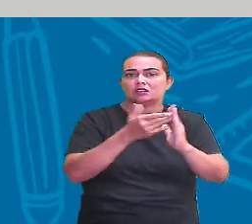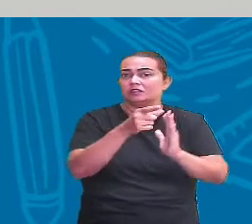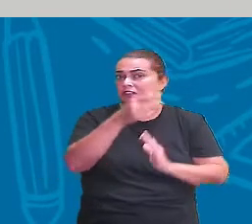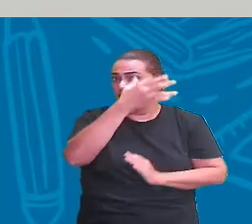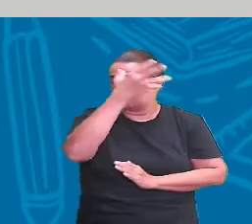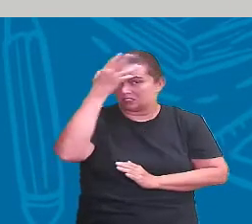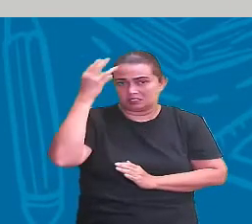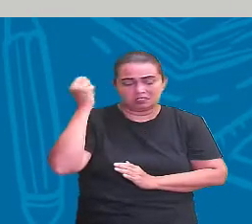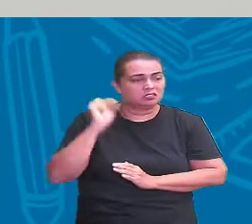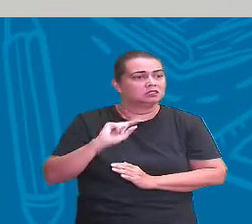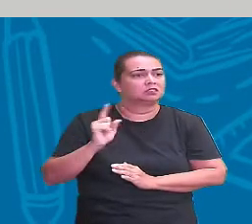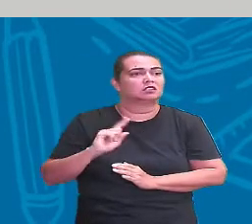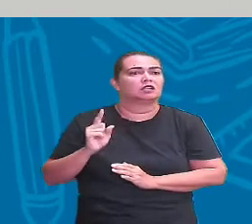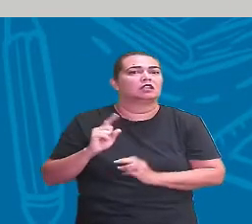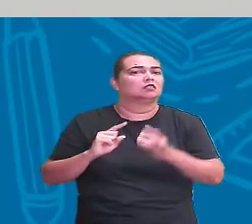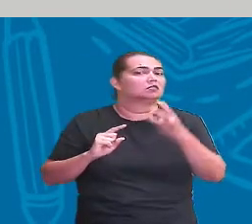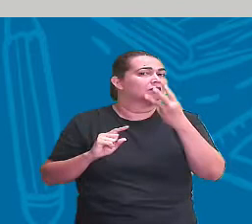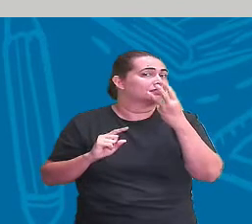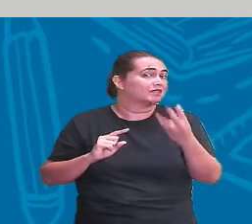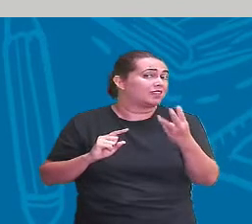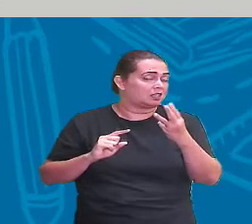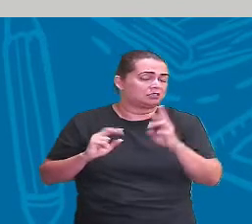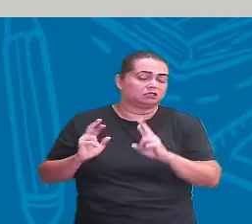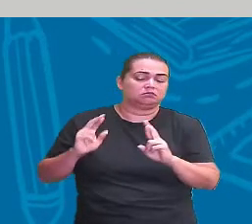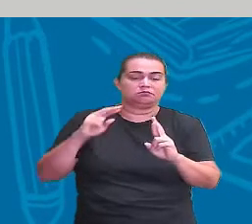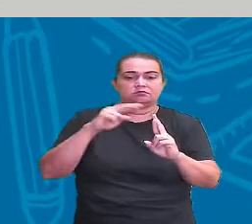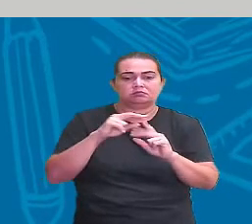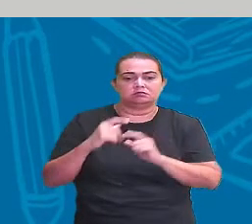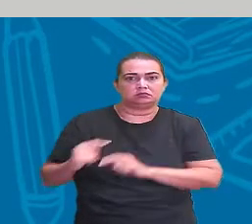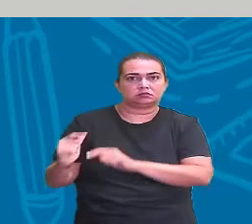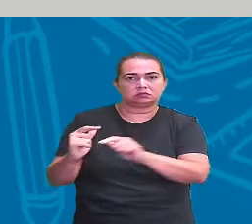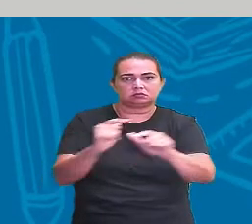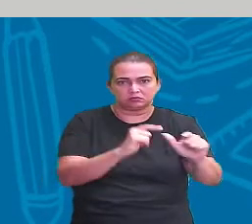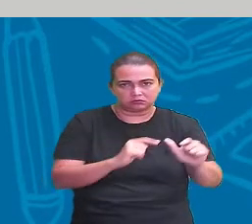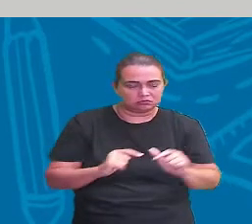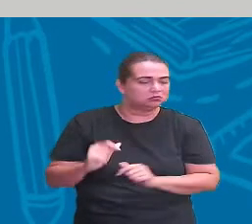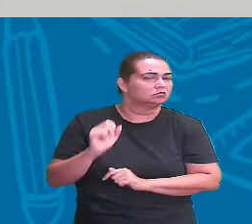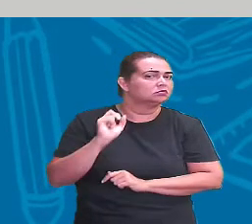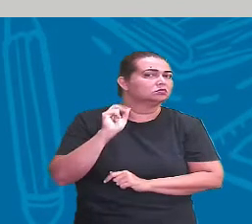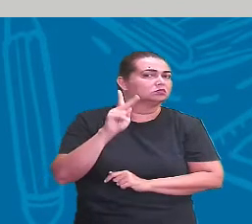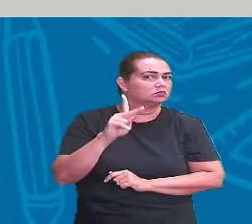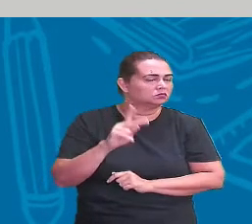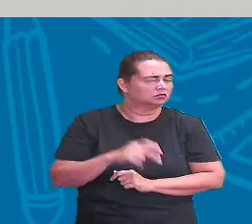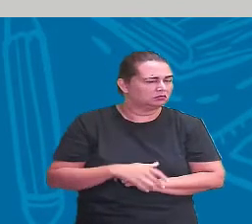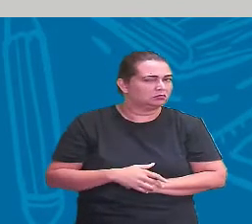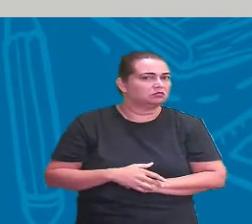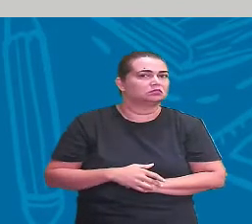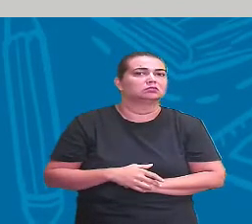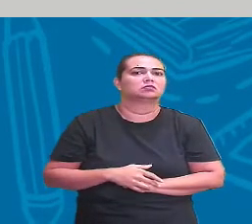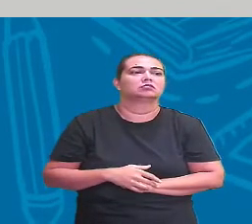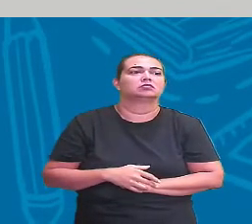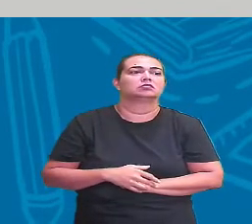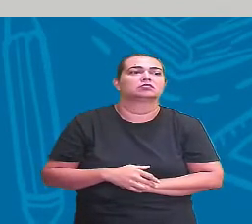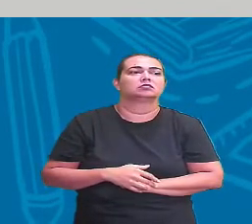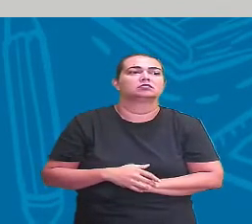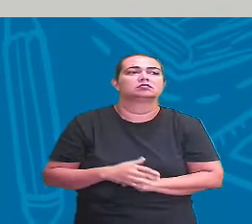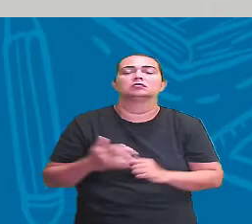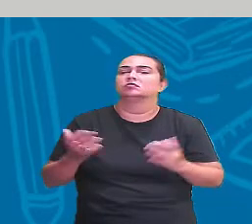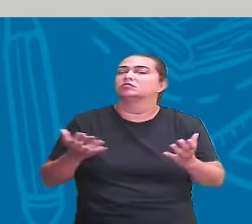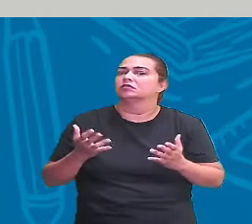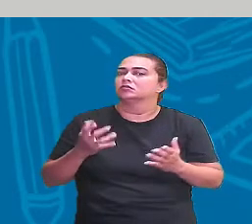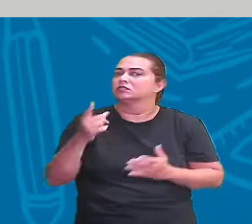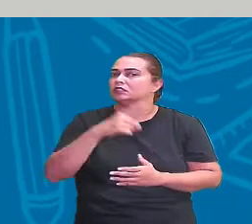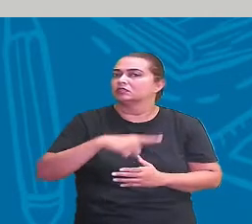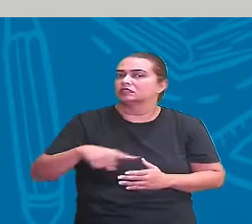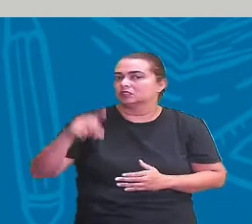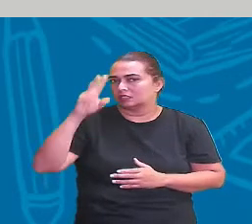de colocar pelo menos três pontos de referência nesse seu trajeto. Tá bom? Só para a fechar e deixar